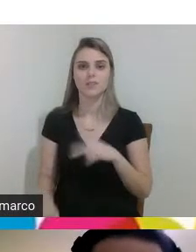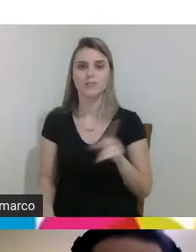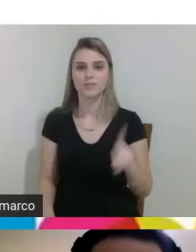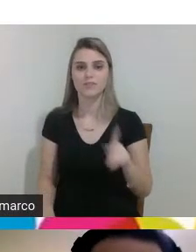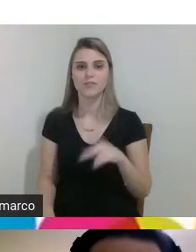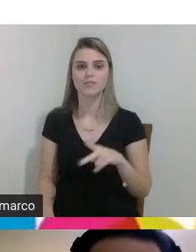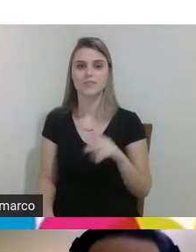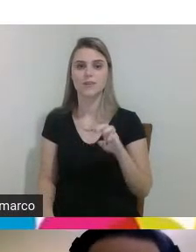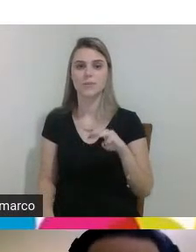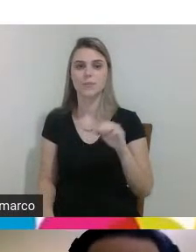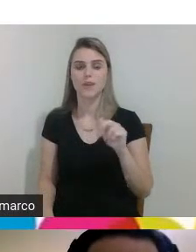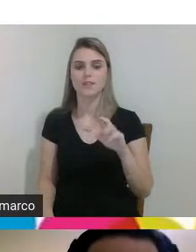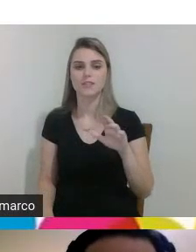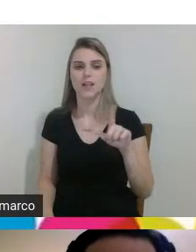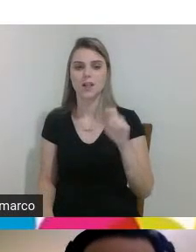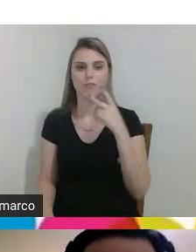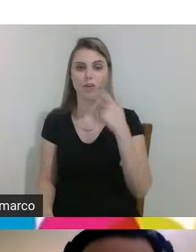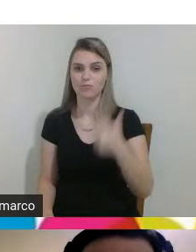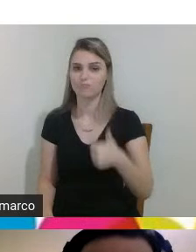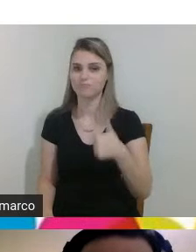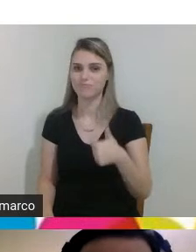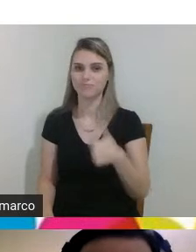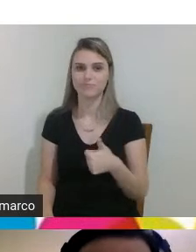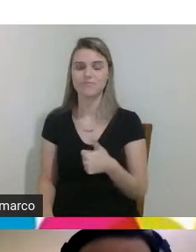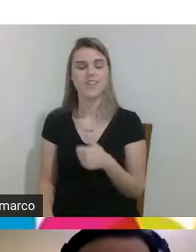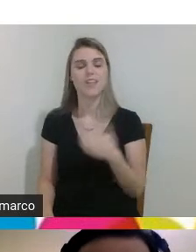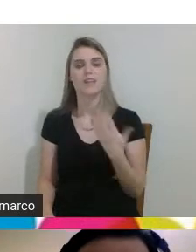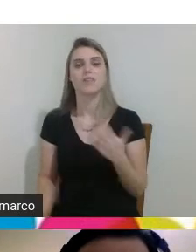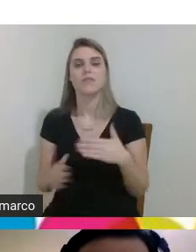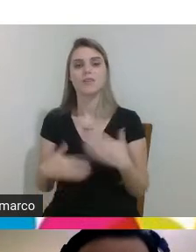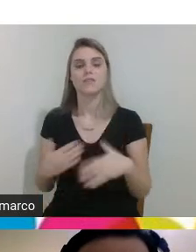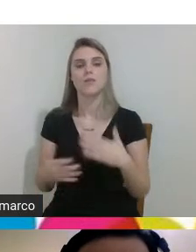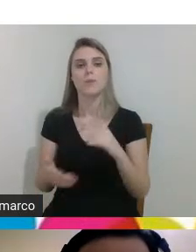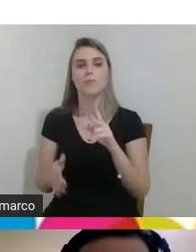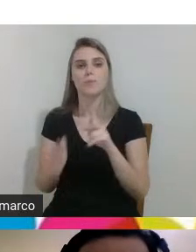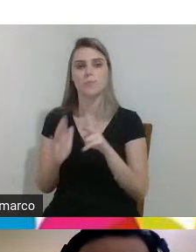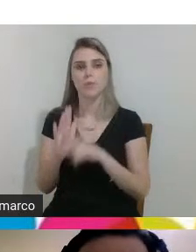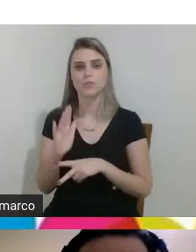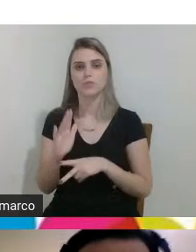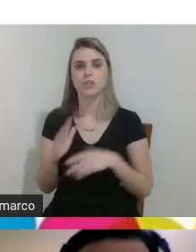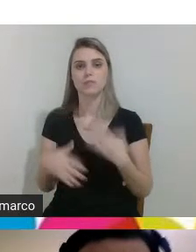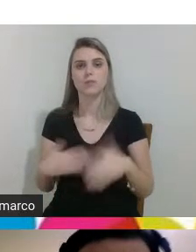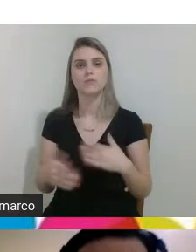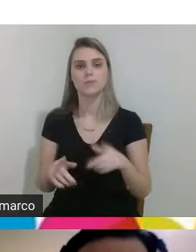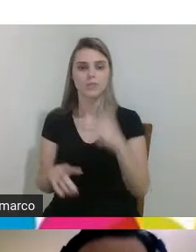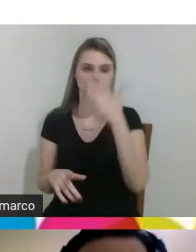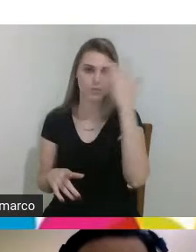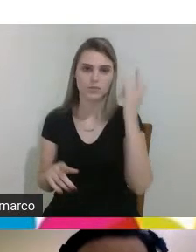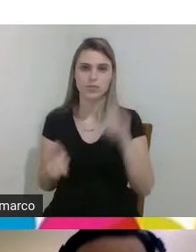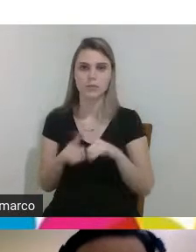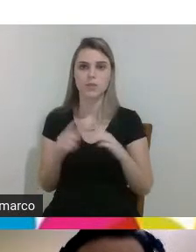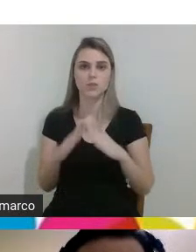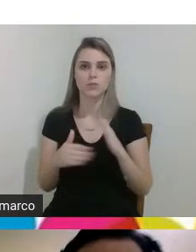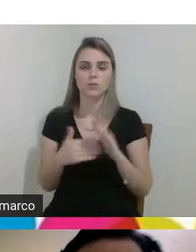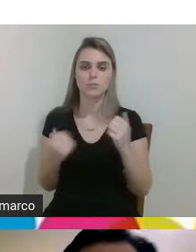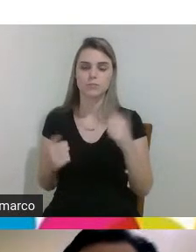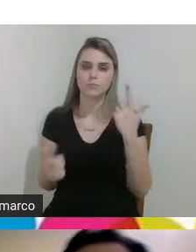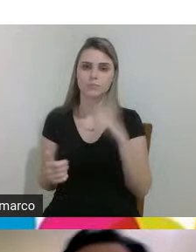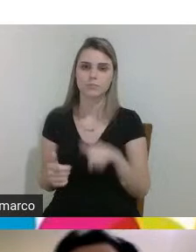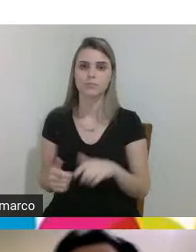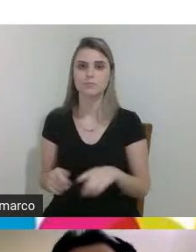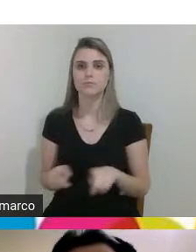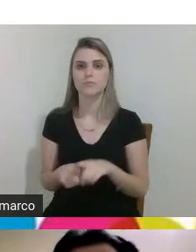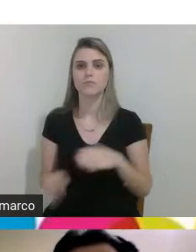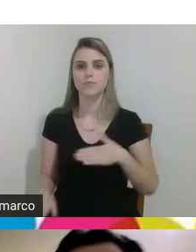ó a gente vai desenvolver um projeto aí para esse público também acho que todos tem que ser contemplados eu